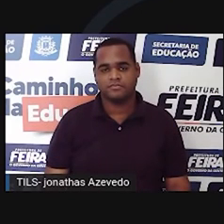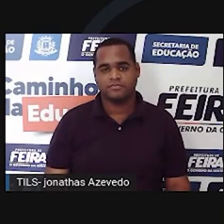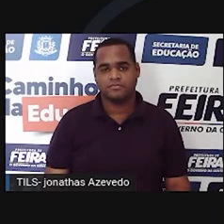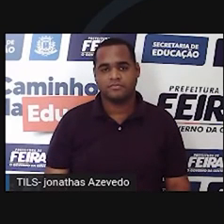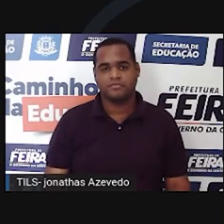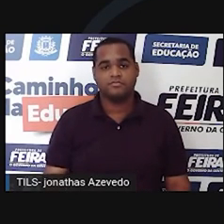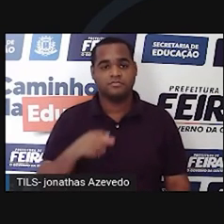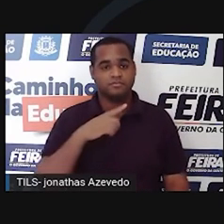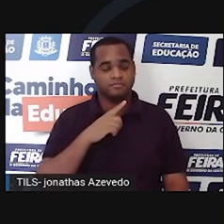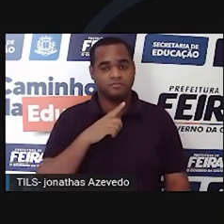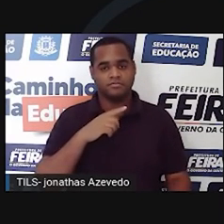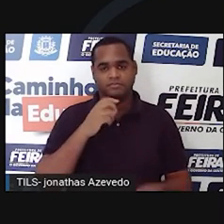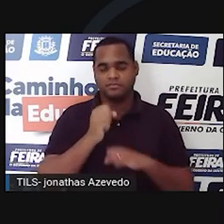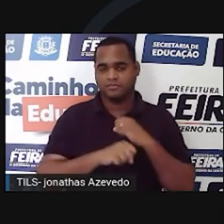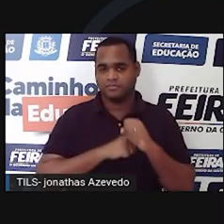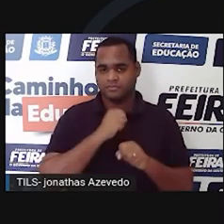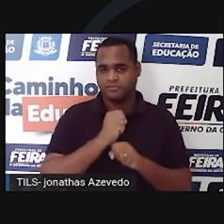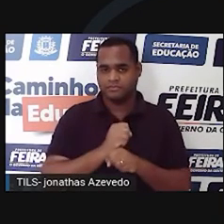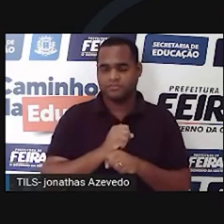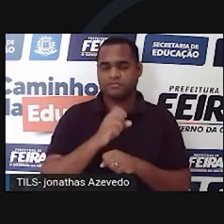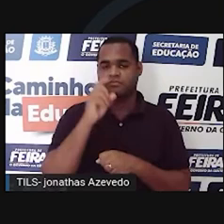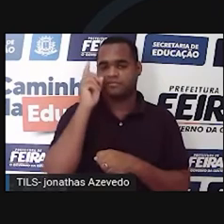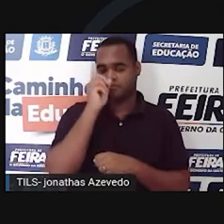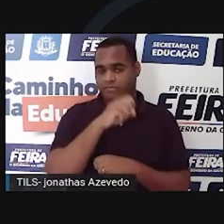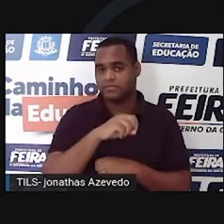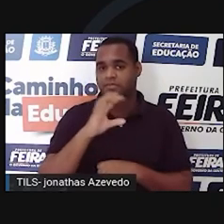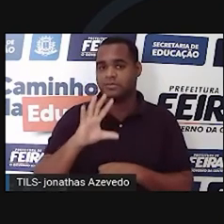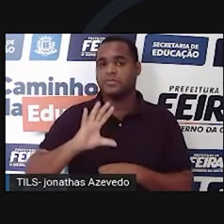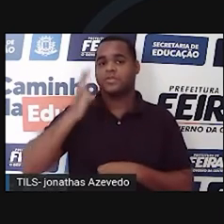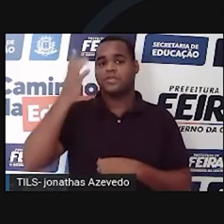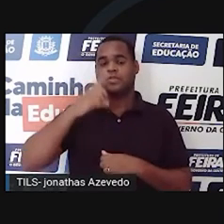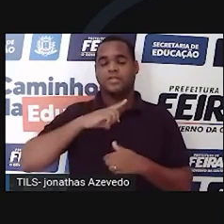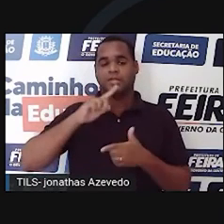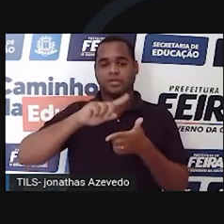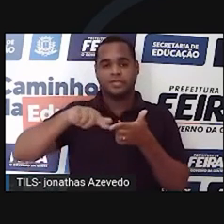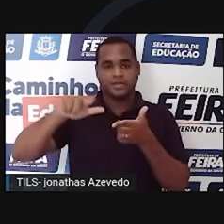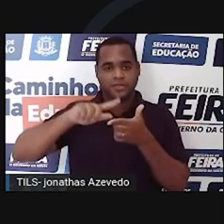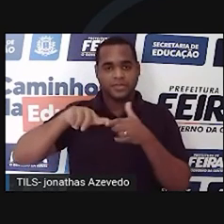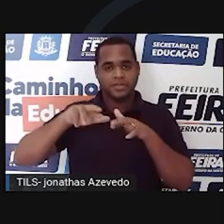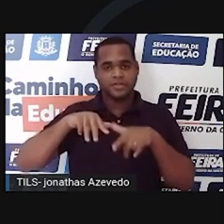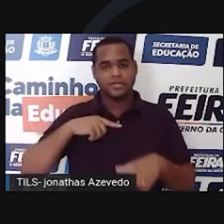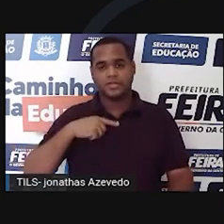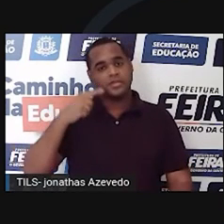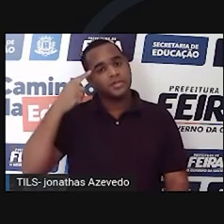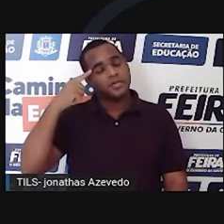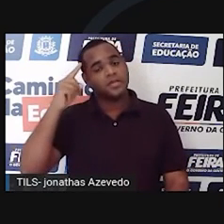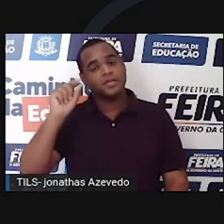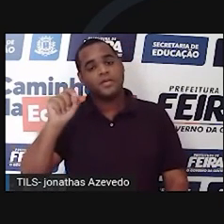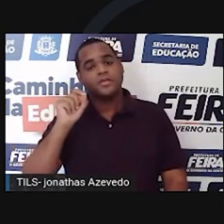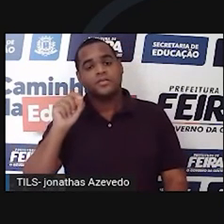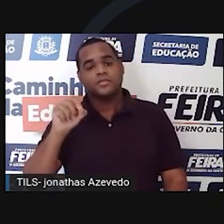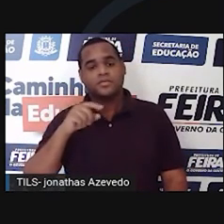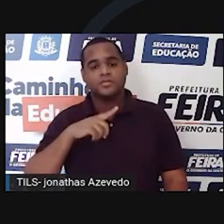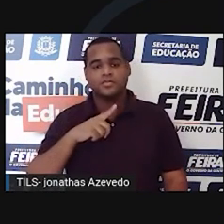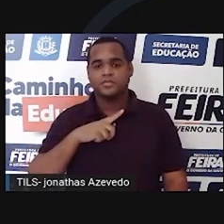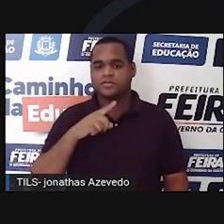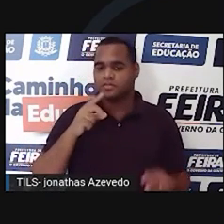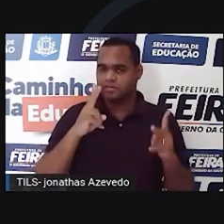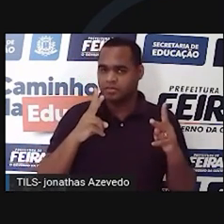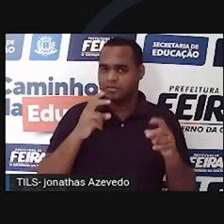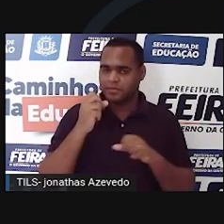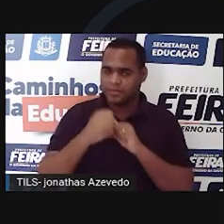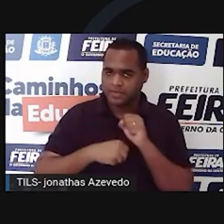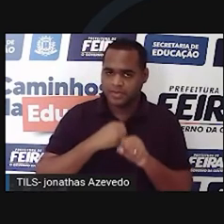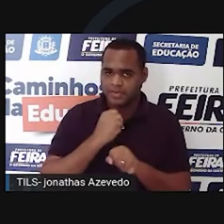Esse ano foi essa catástrofe e nós não sabemos se isso a condição climática permanece ano que vem